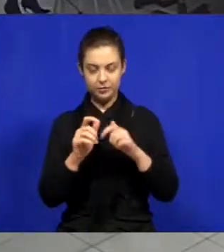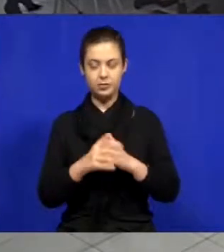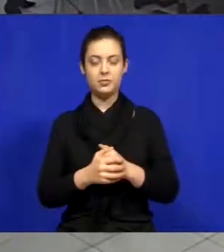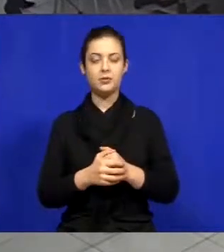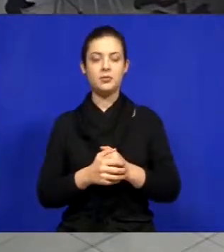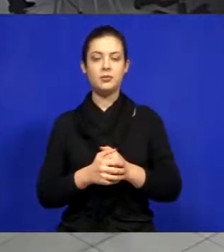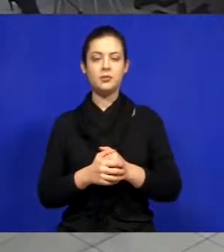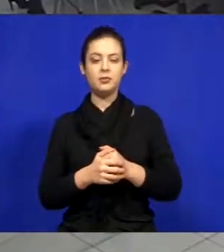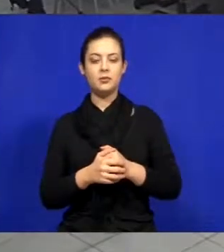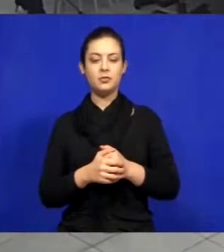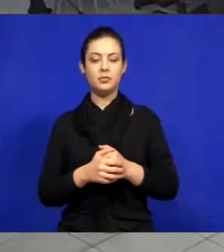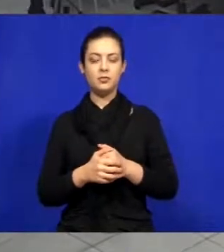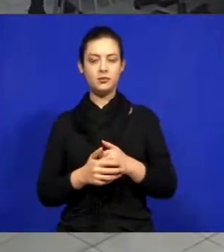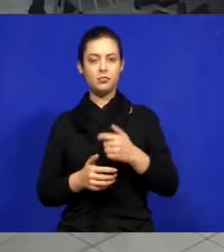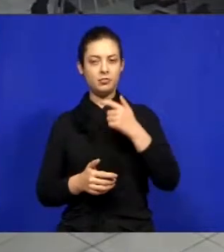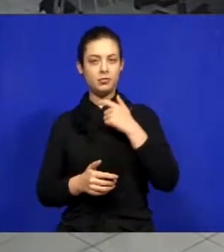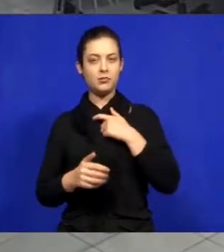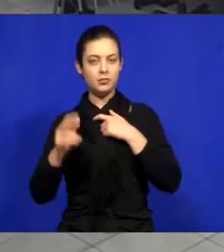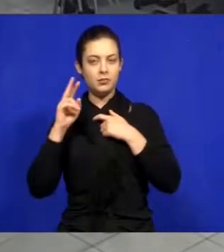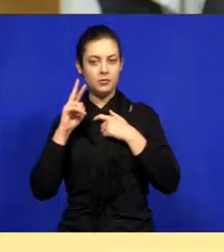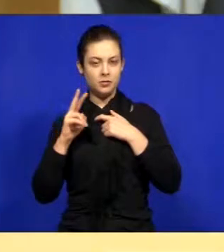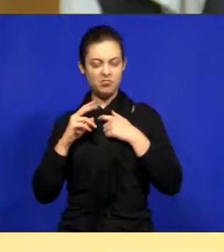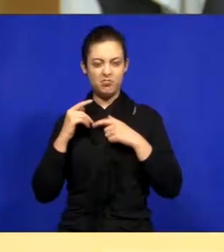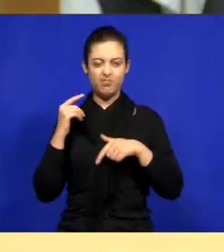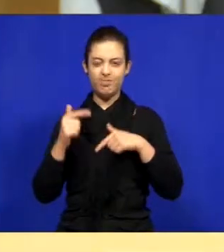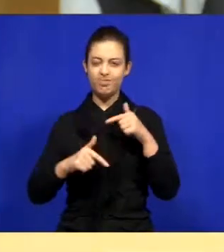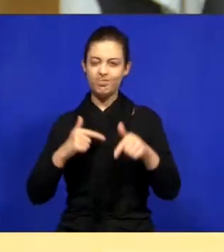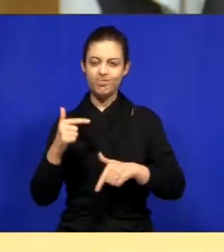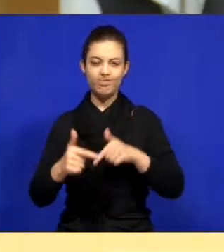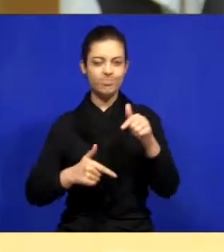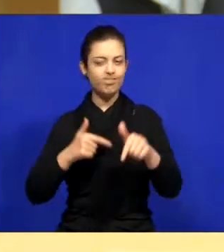e eu sou um vereador e que não paro de trabalhar,